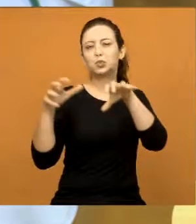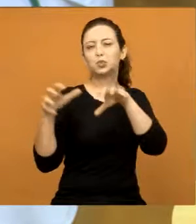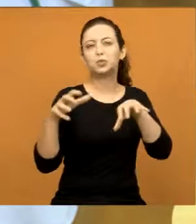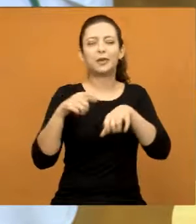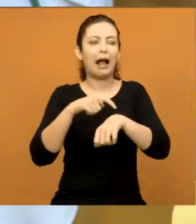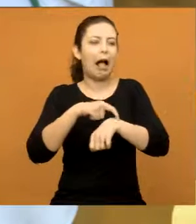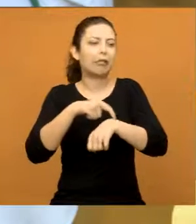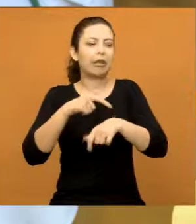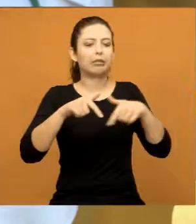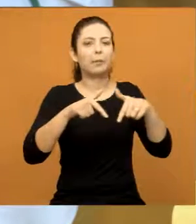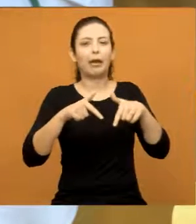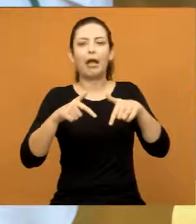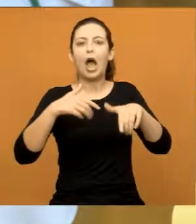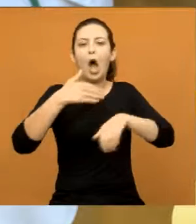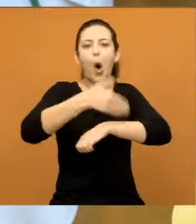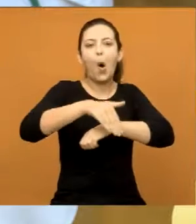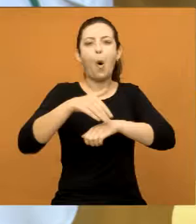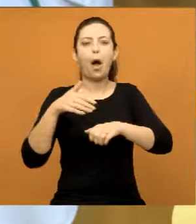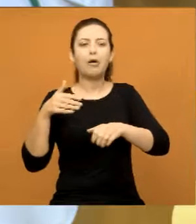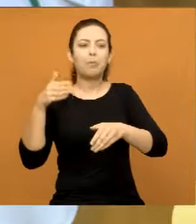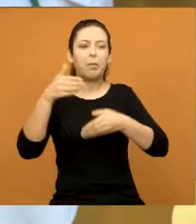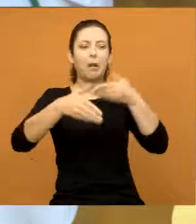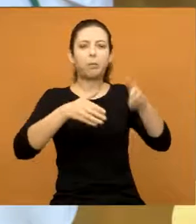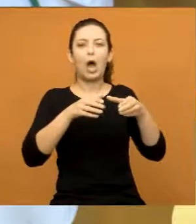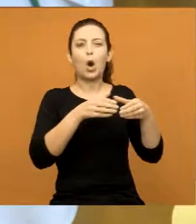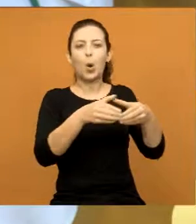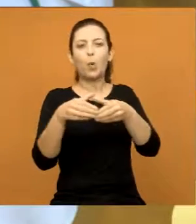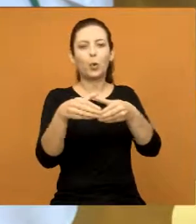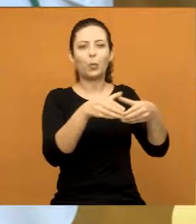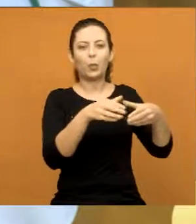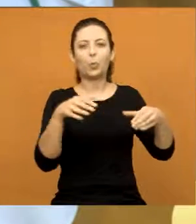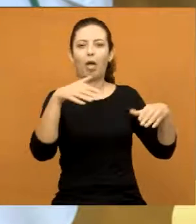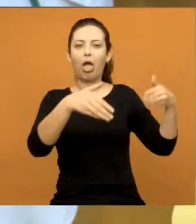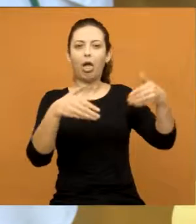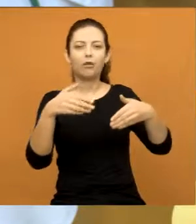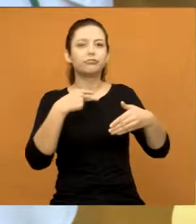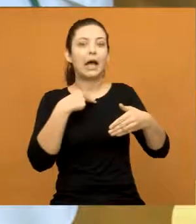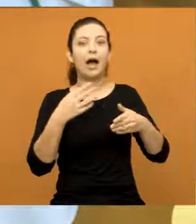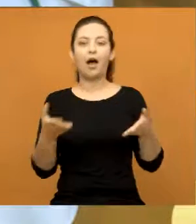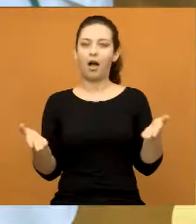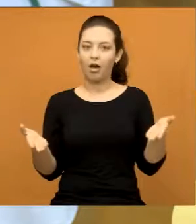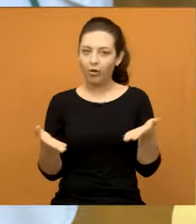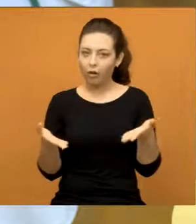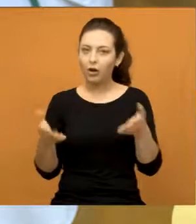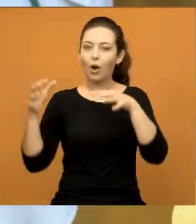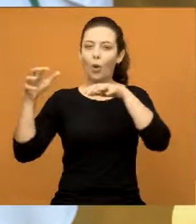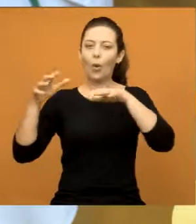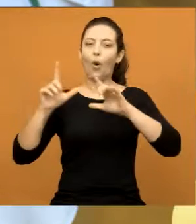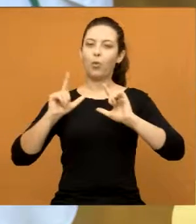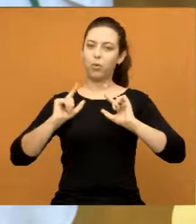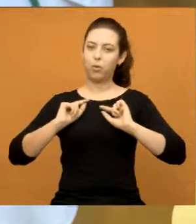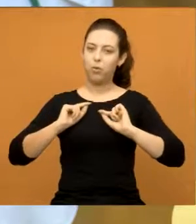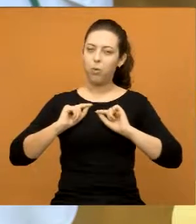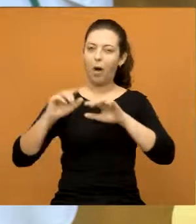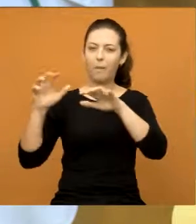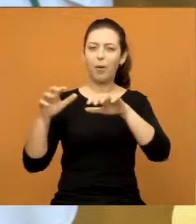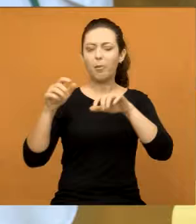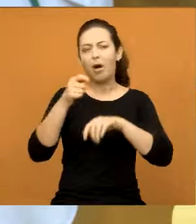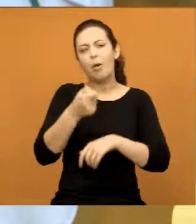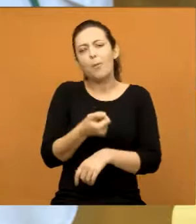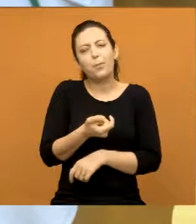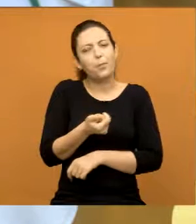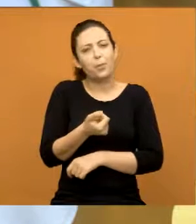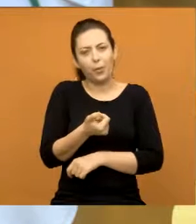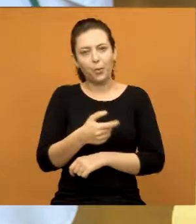diminui o trabalho das equipes e o mato cresce com mais frequência. Mas nós sabemos que agora as chuvas já não são tão intensas. Mas mesmo